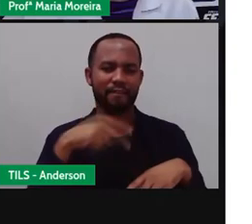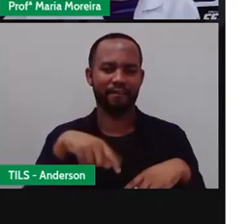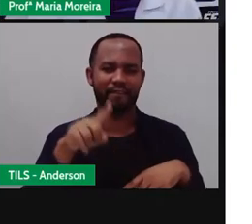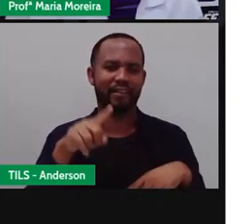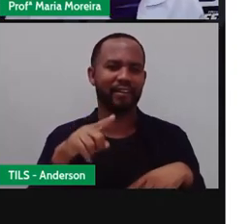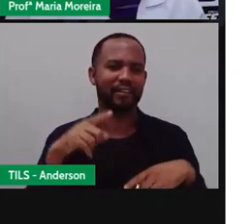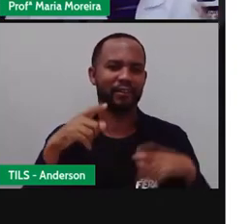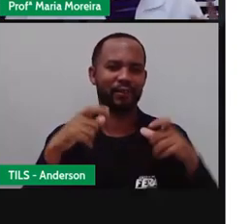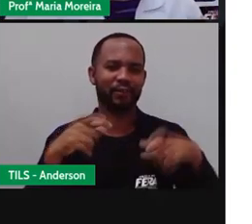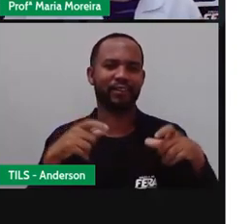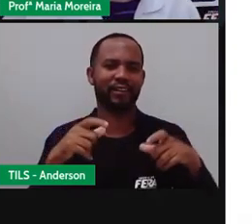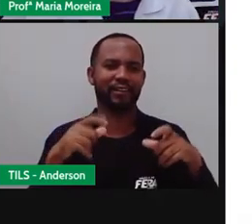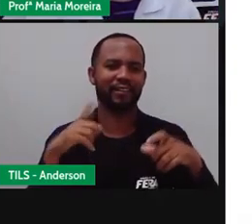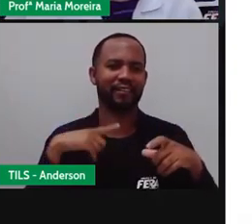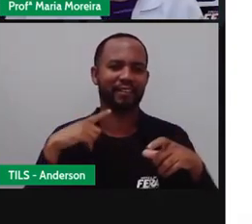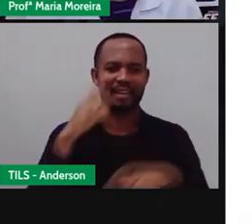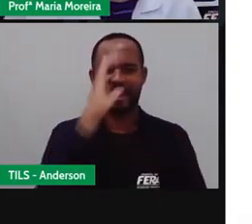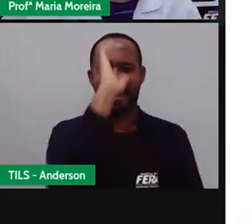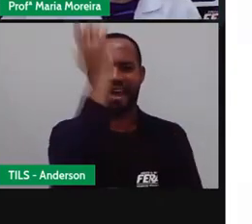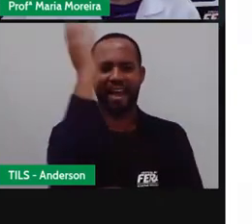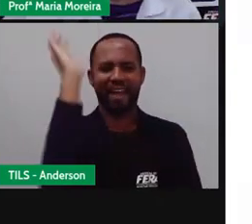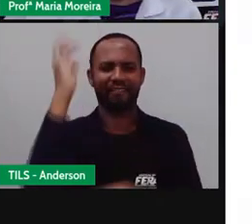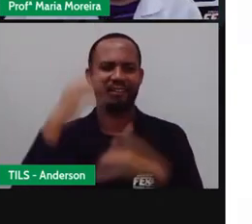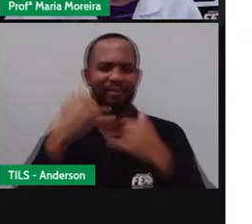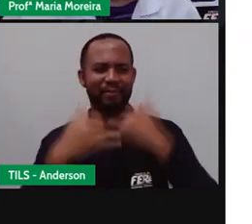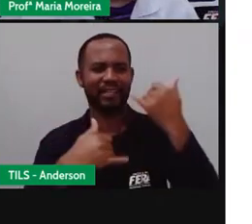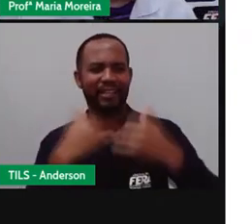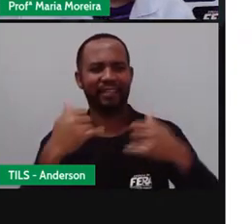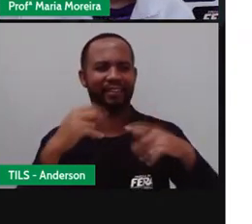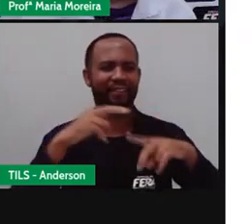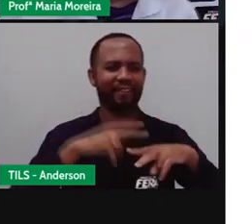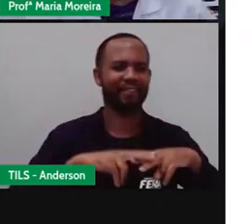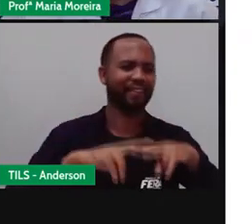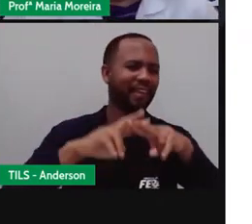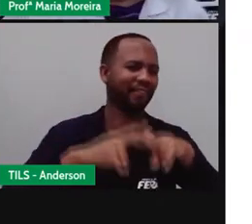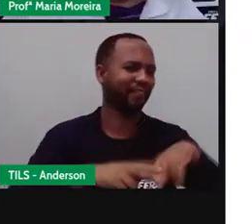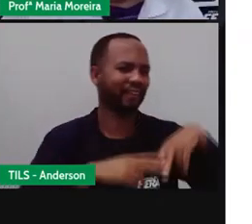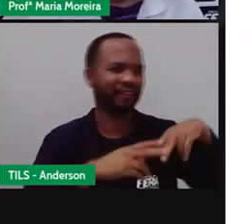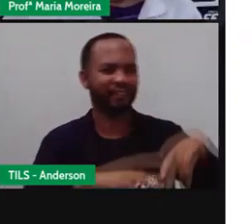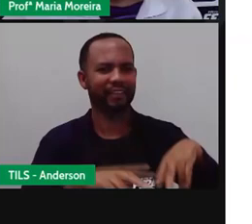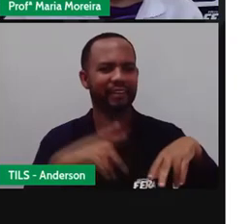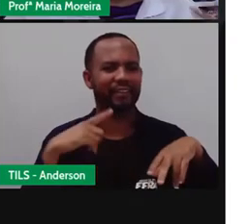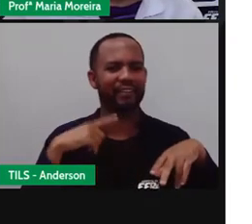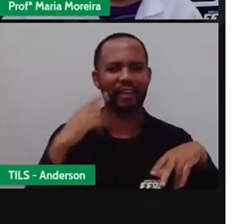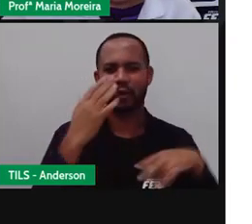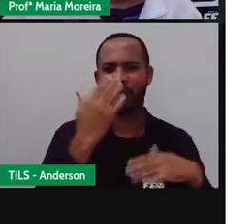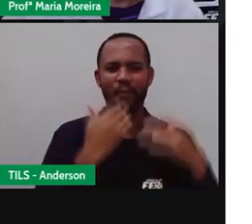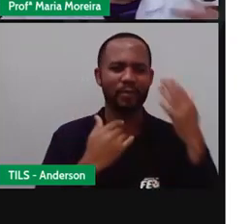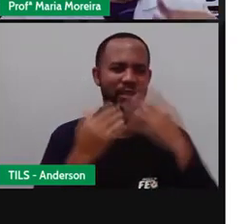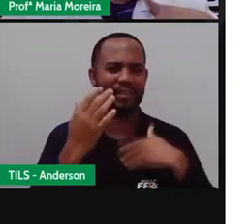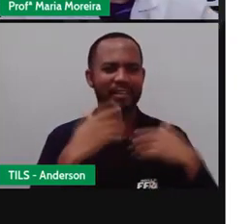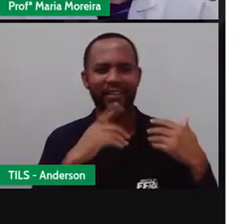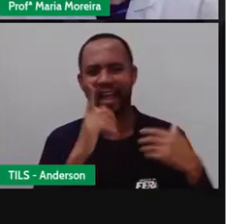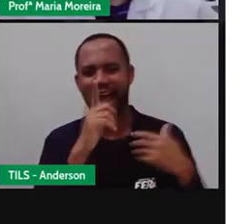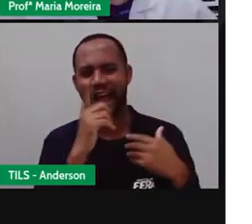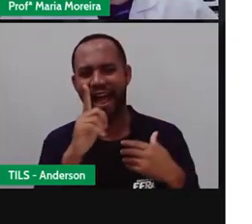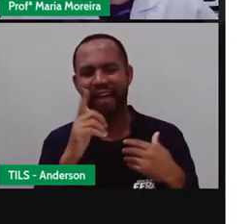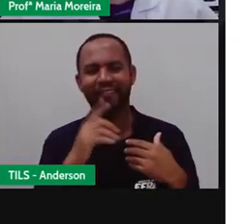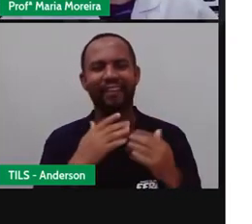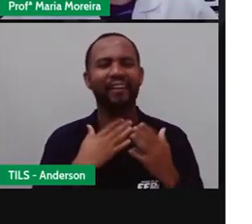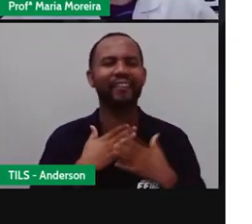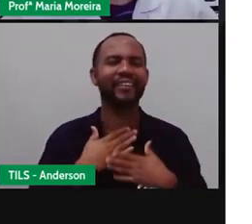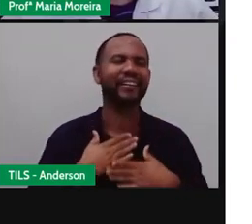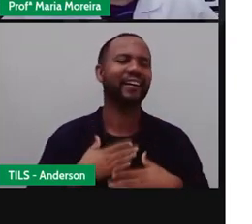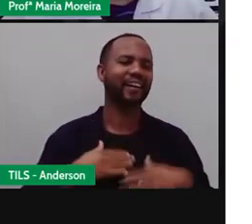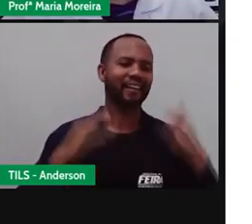árvore, tem escorregador, tem balanço, é divertido, tem merenda, tem água. Então, obviamente você